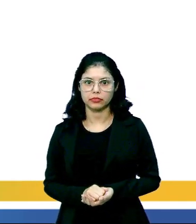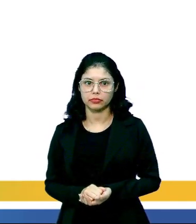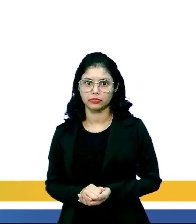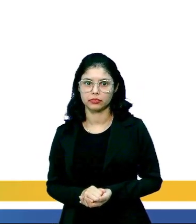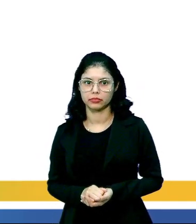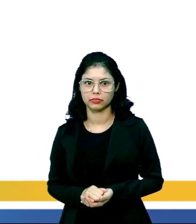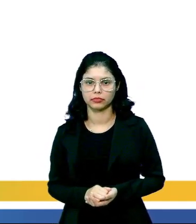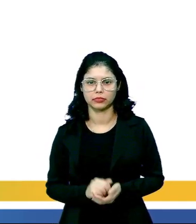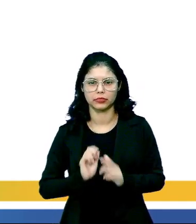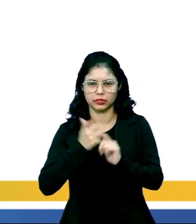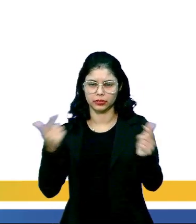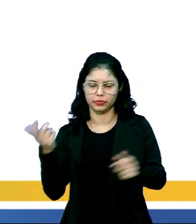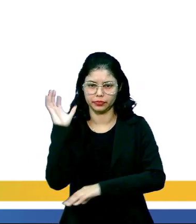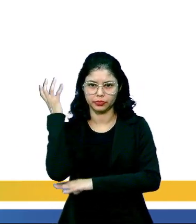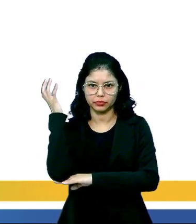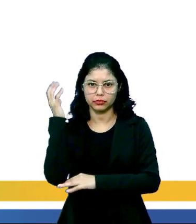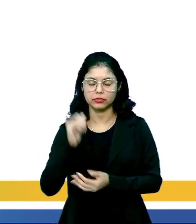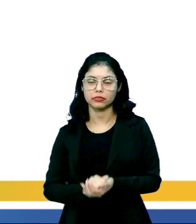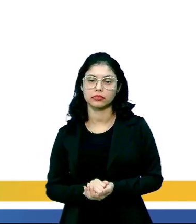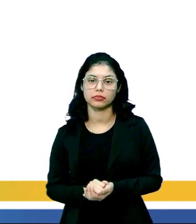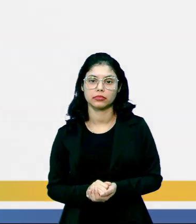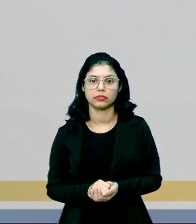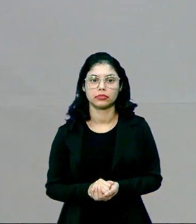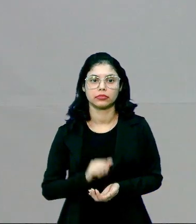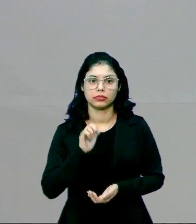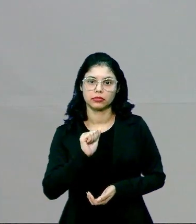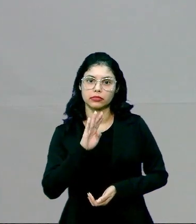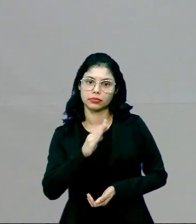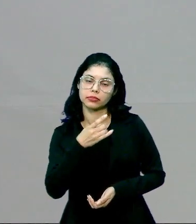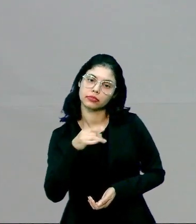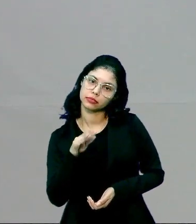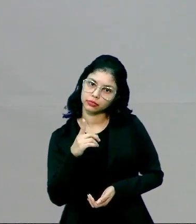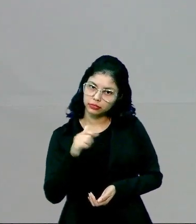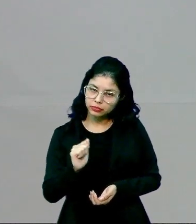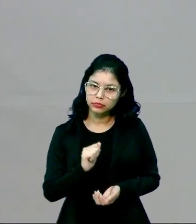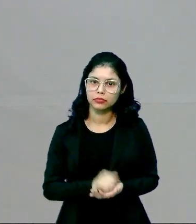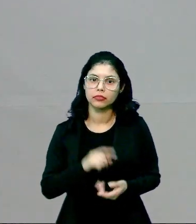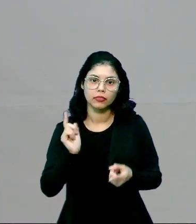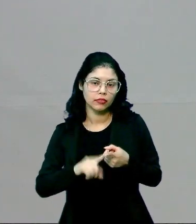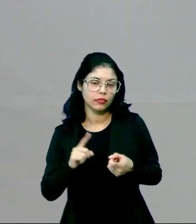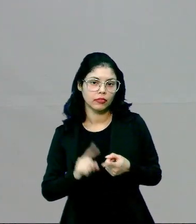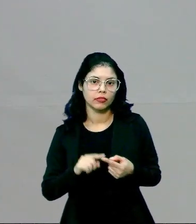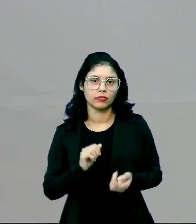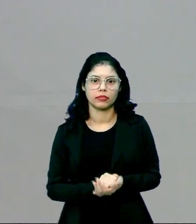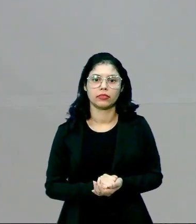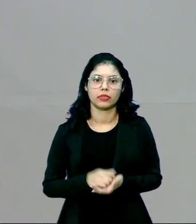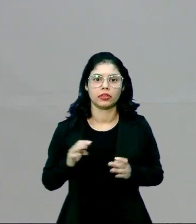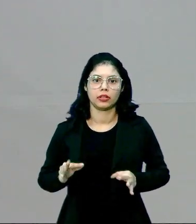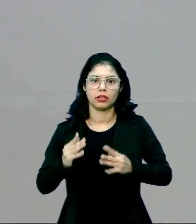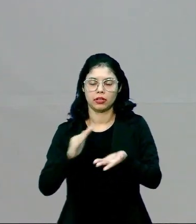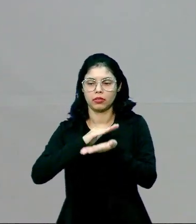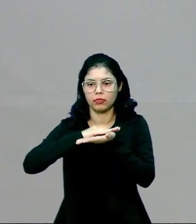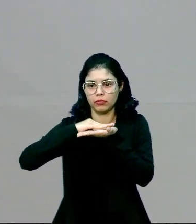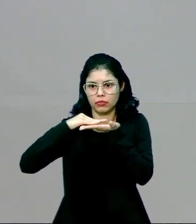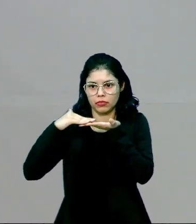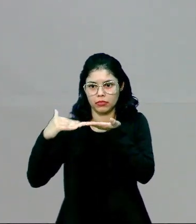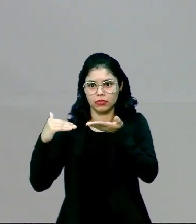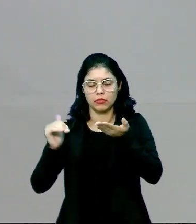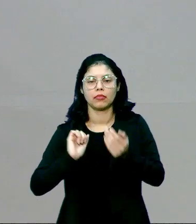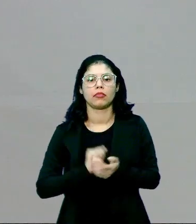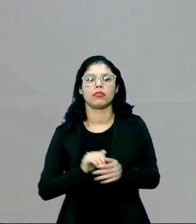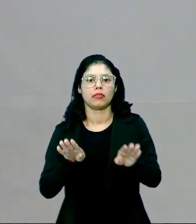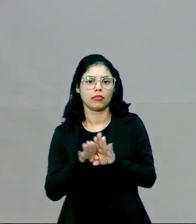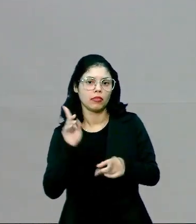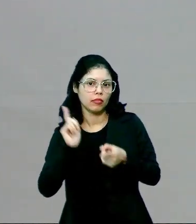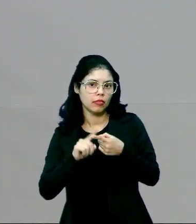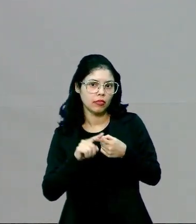A maioria das plantas, elas são abaxial. Tá certo? Porque os estômatos estão ali embaixo da folha.